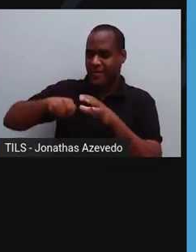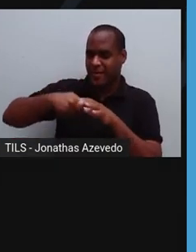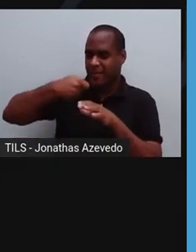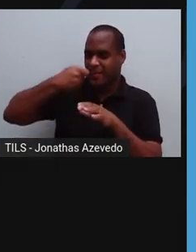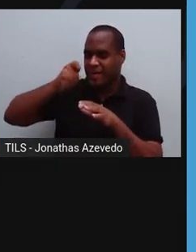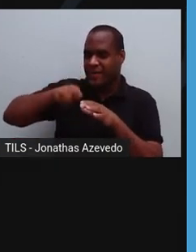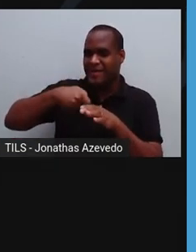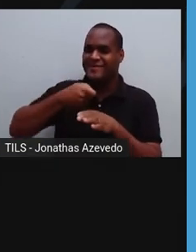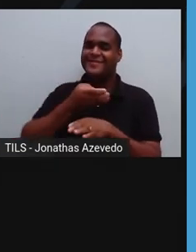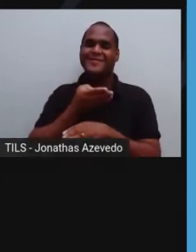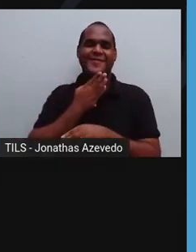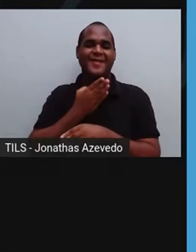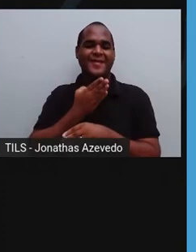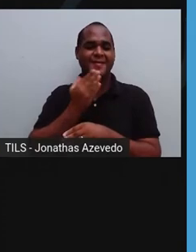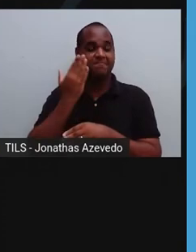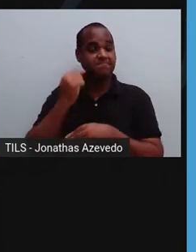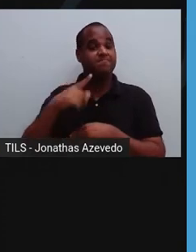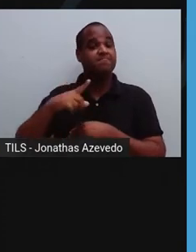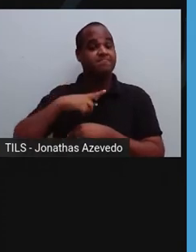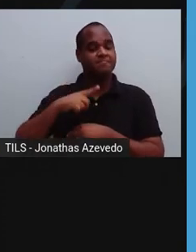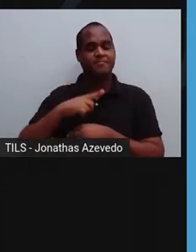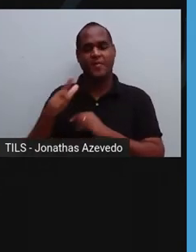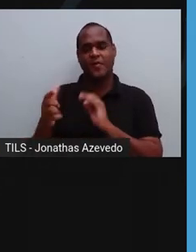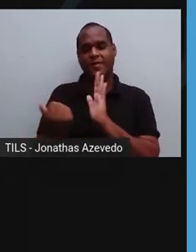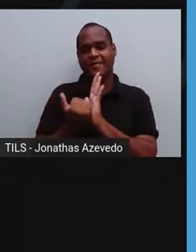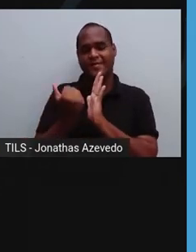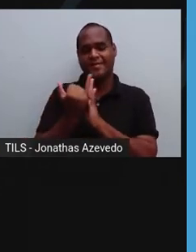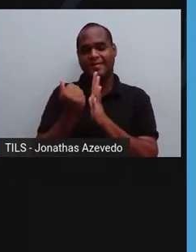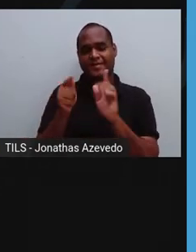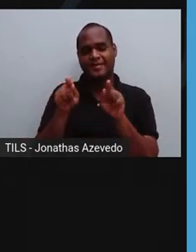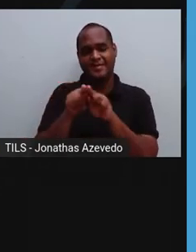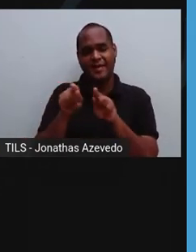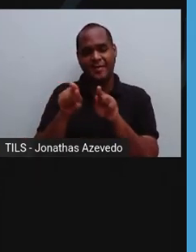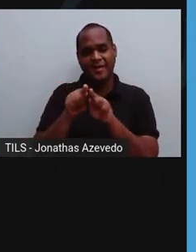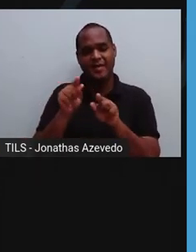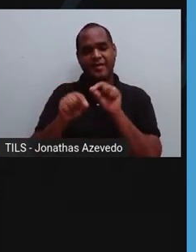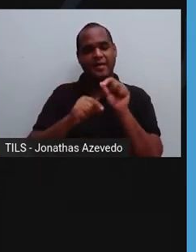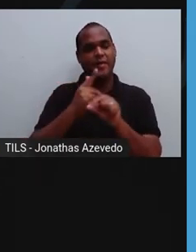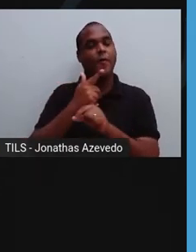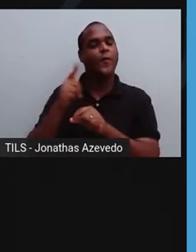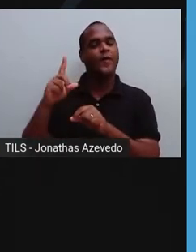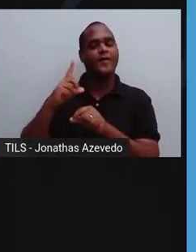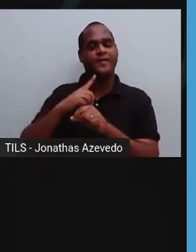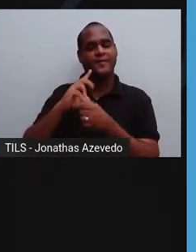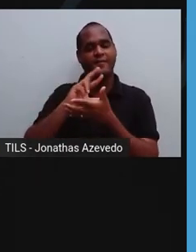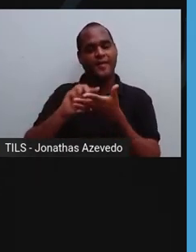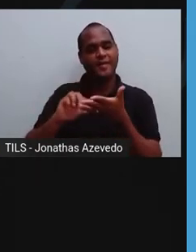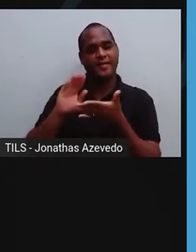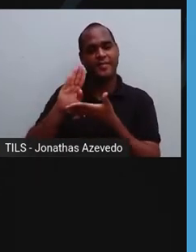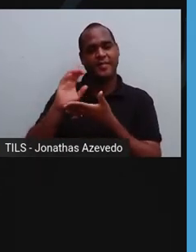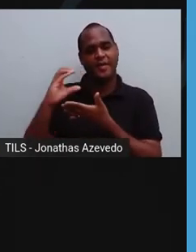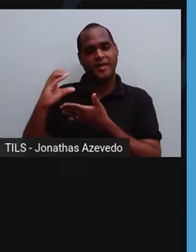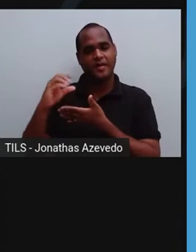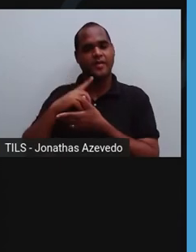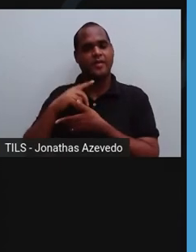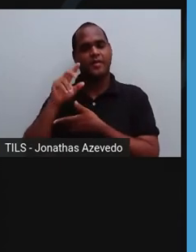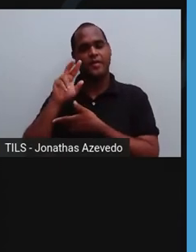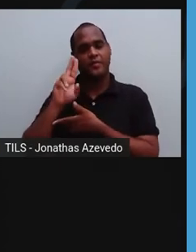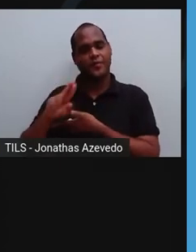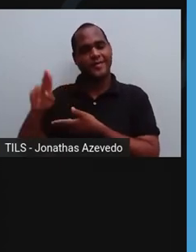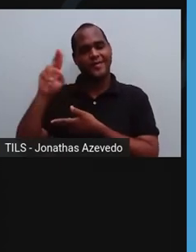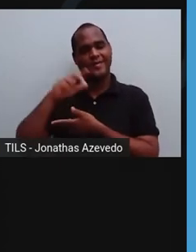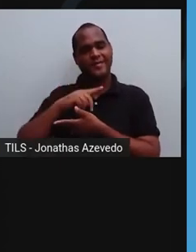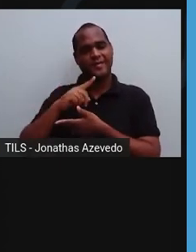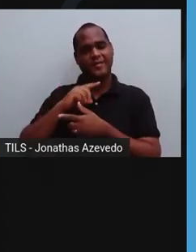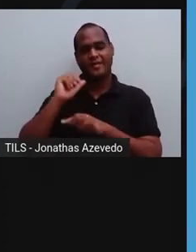a gente conhece. Existem também, pessoal, outros tipos de bactérias que são utilizadas na transformação